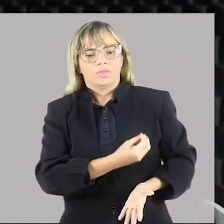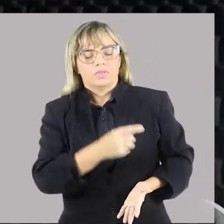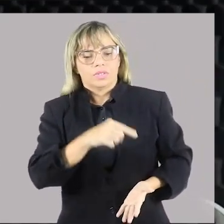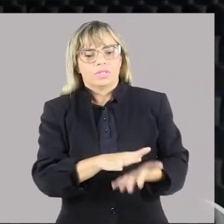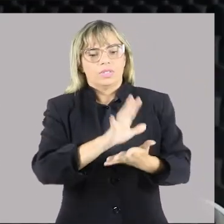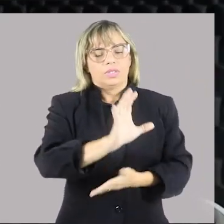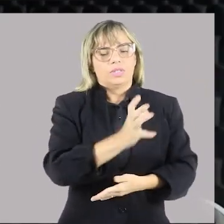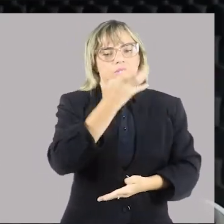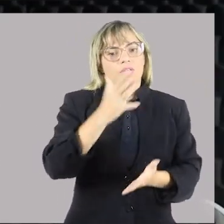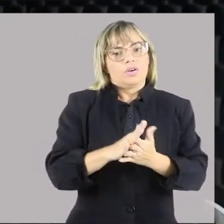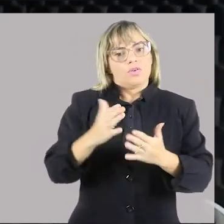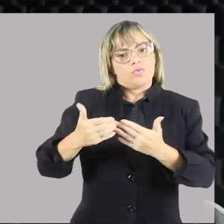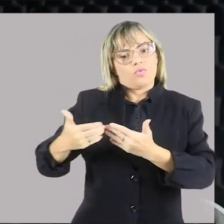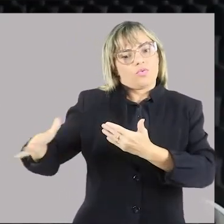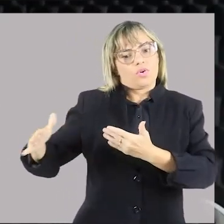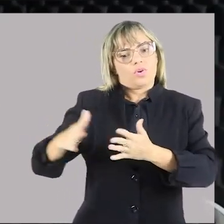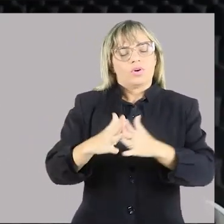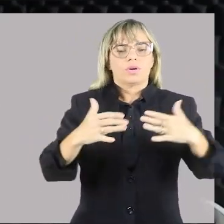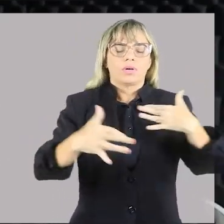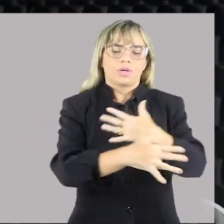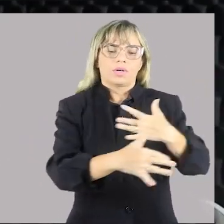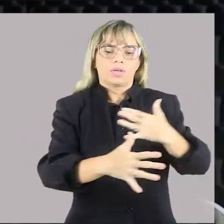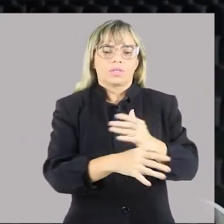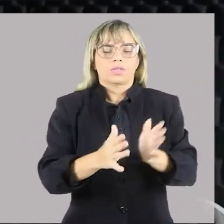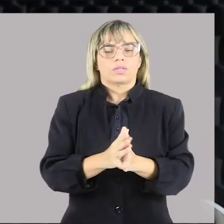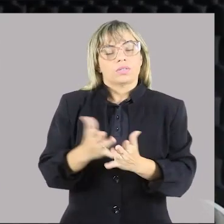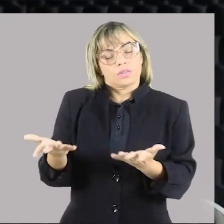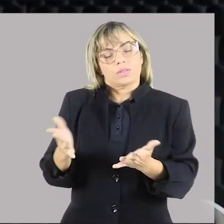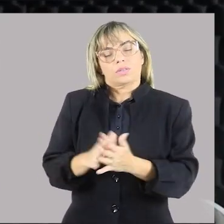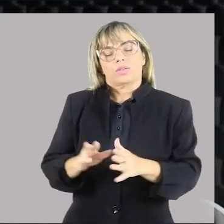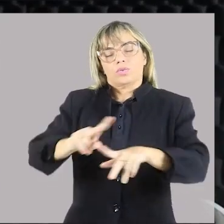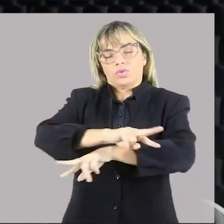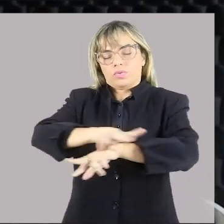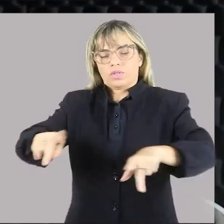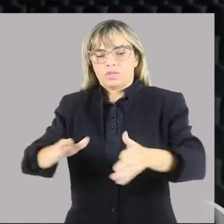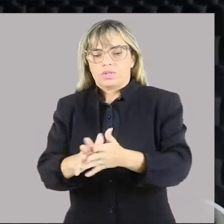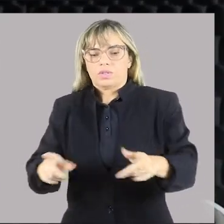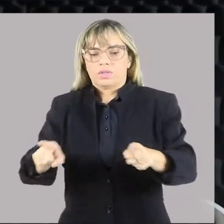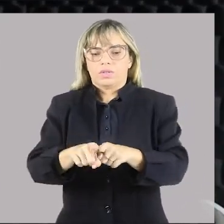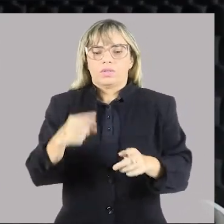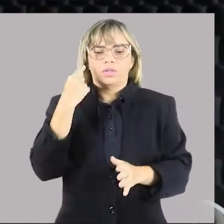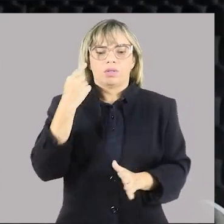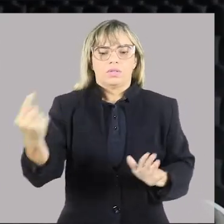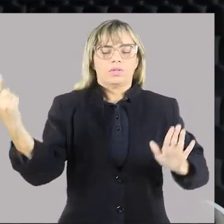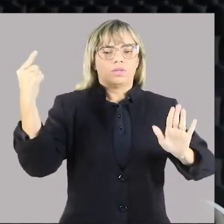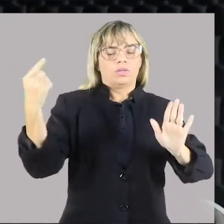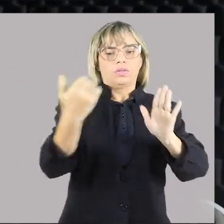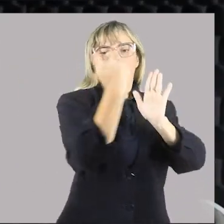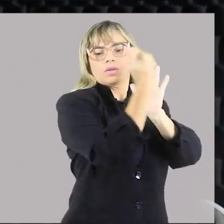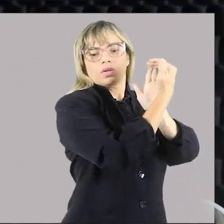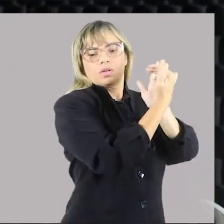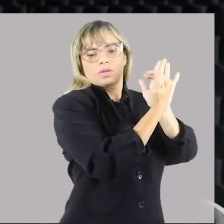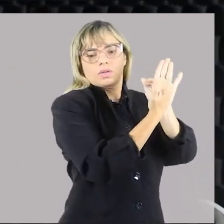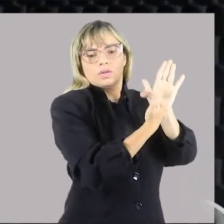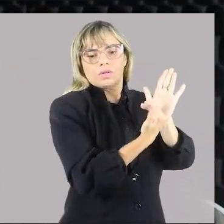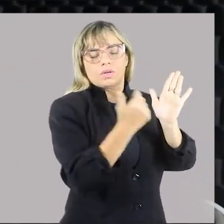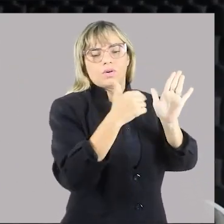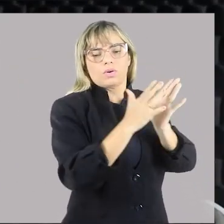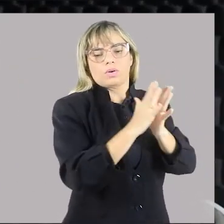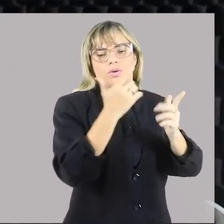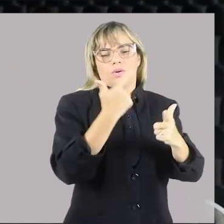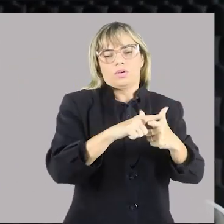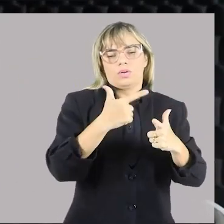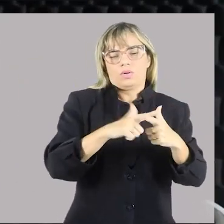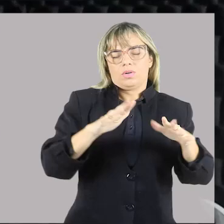também fora das cidades, que são diversas, por se diga de passagem. E aí a gente acaba enumerando algumas problemáticas. Aí você vai me dizer,